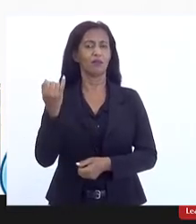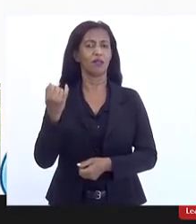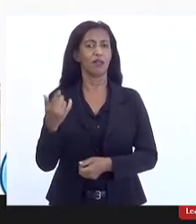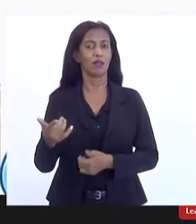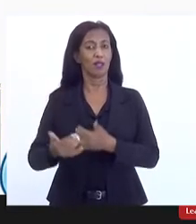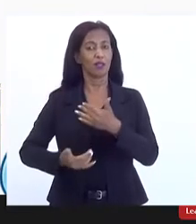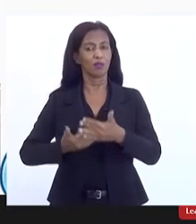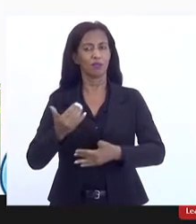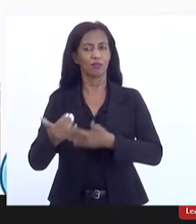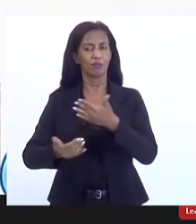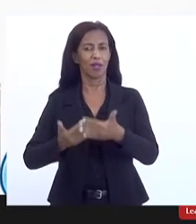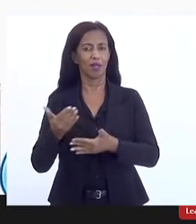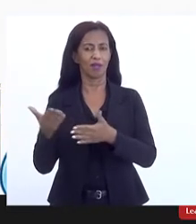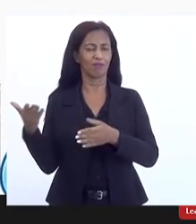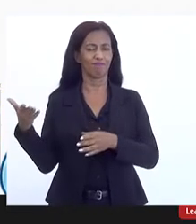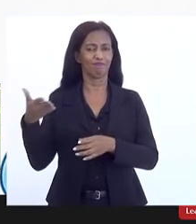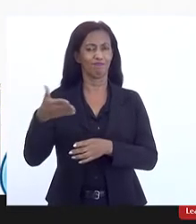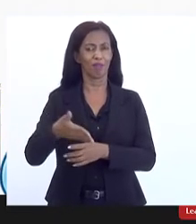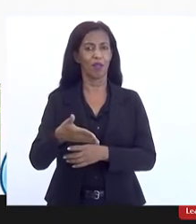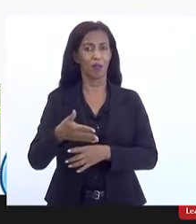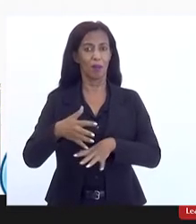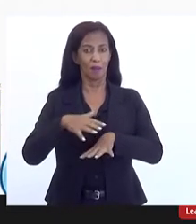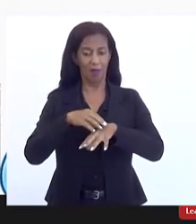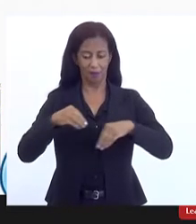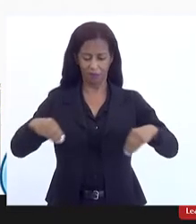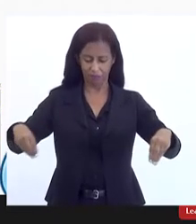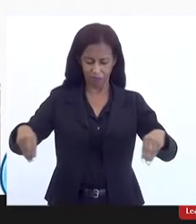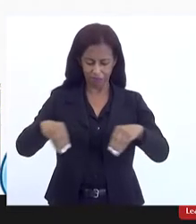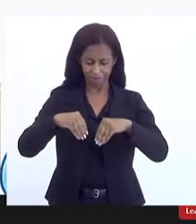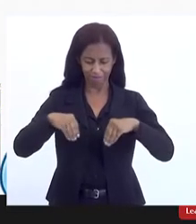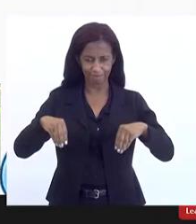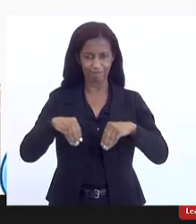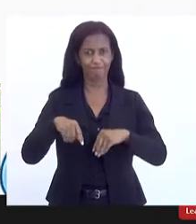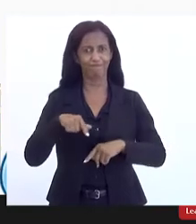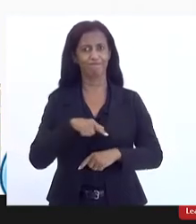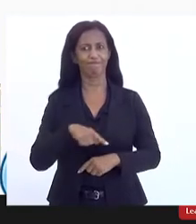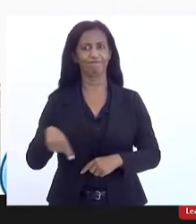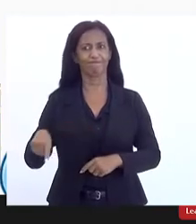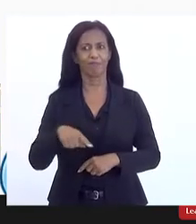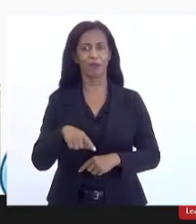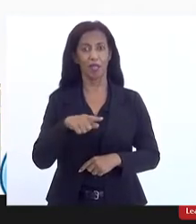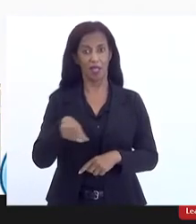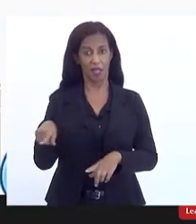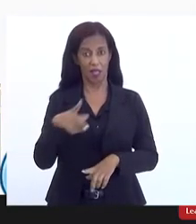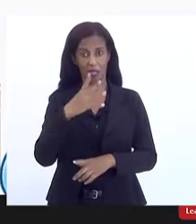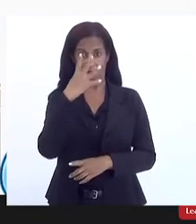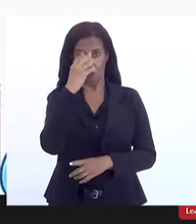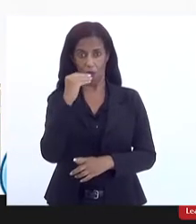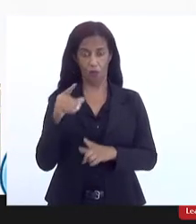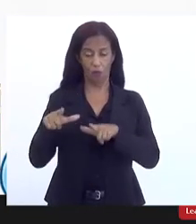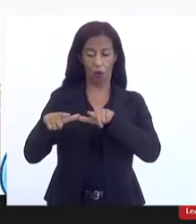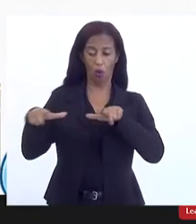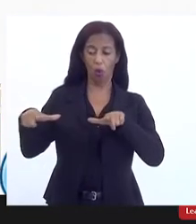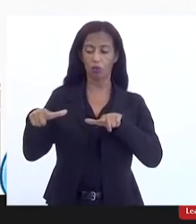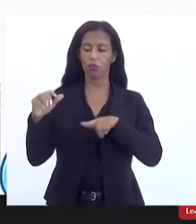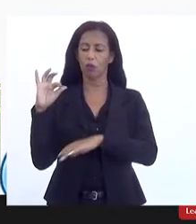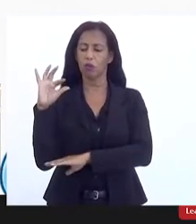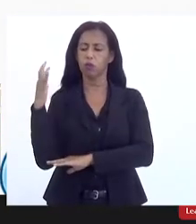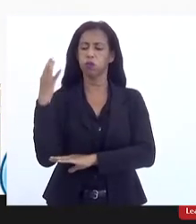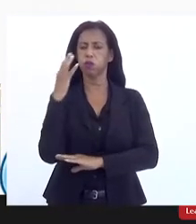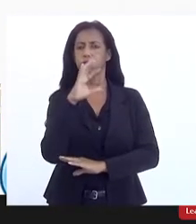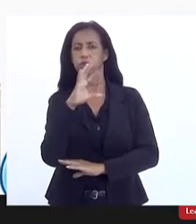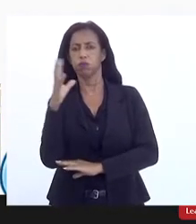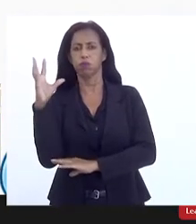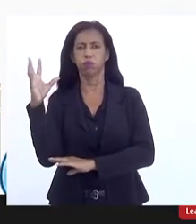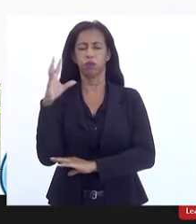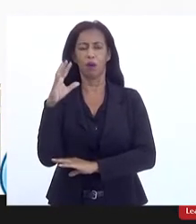passam diretamente pelo uso do solo da região então essa imagem da cobertura florestal da